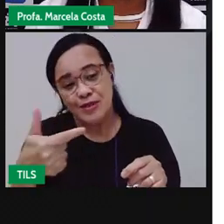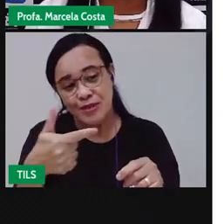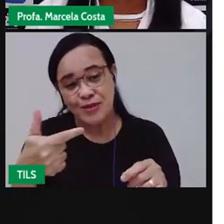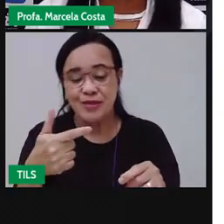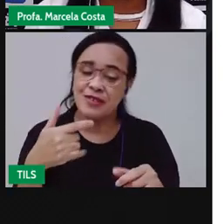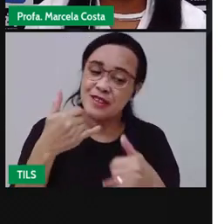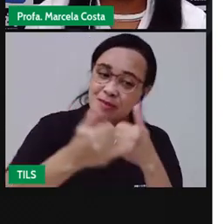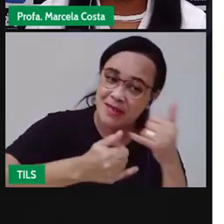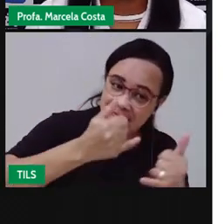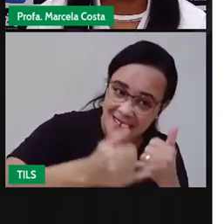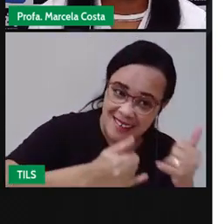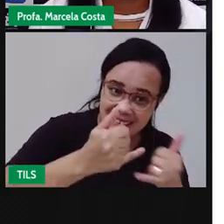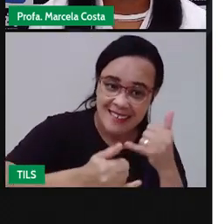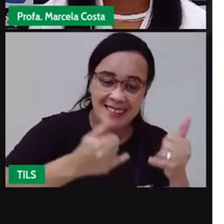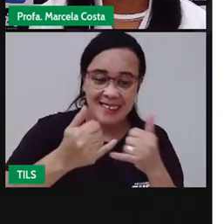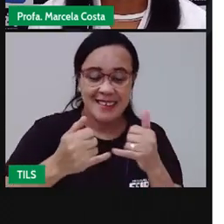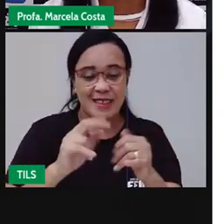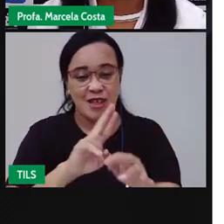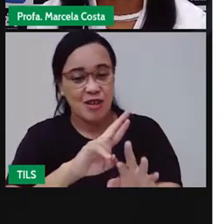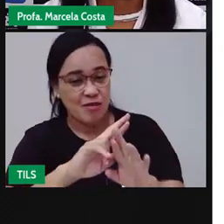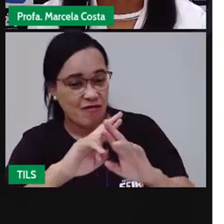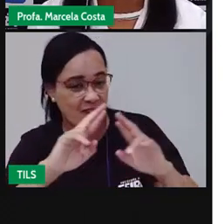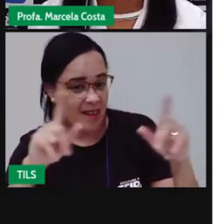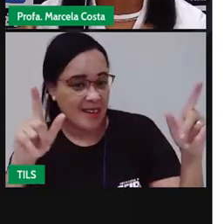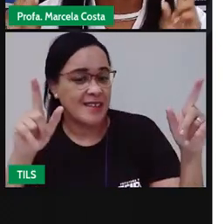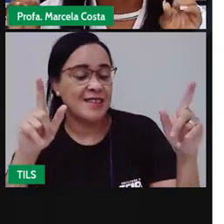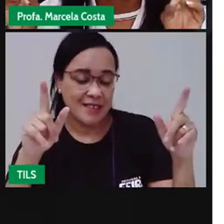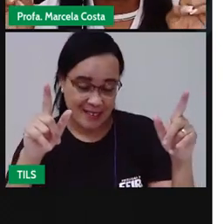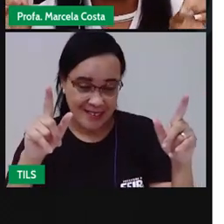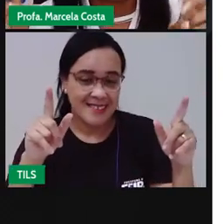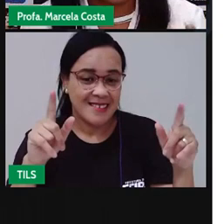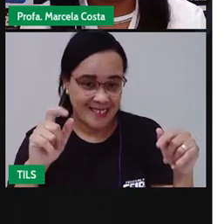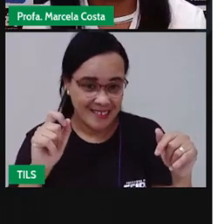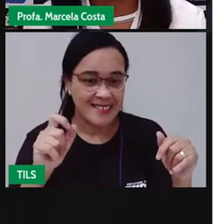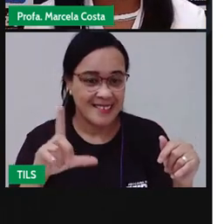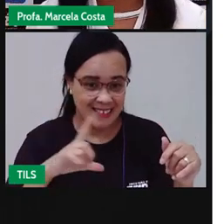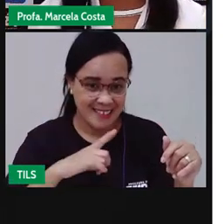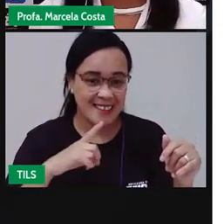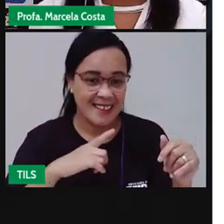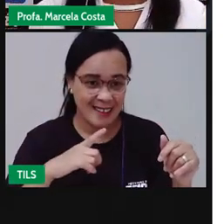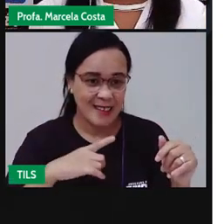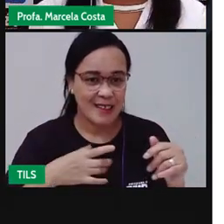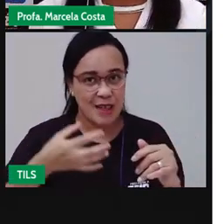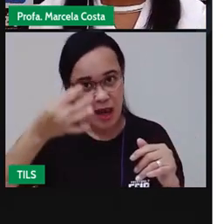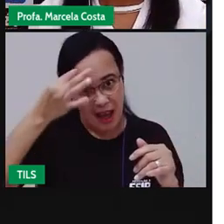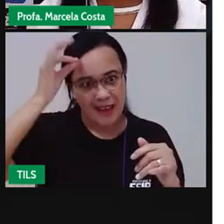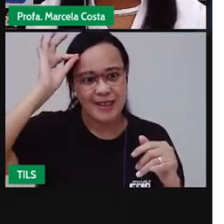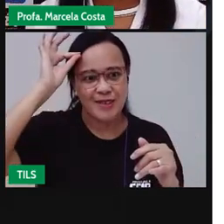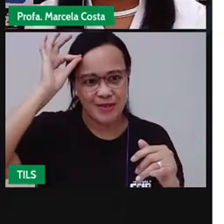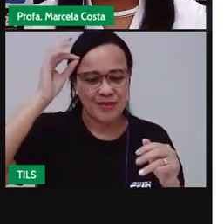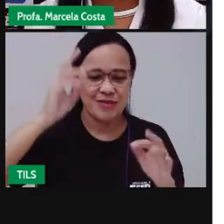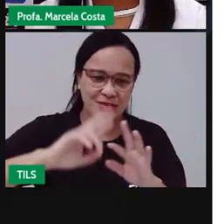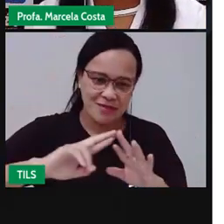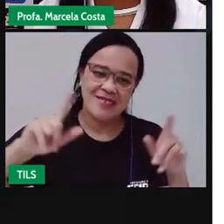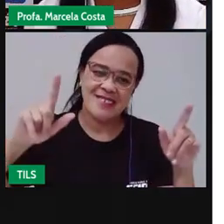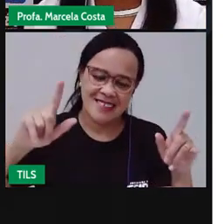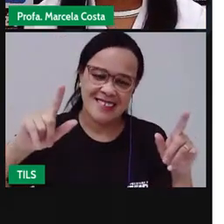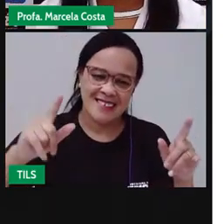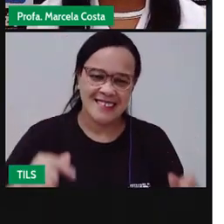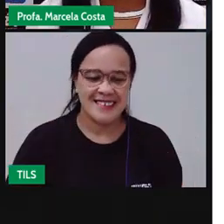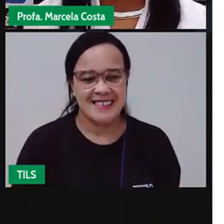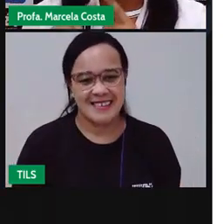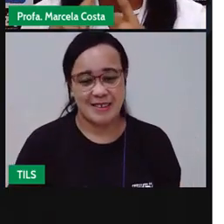tem um nome diferente do nome formal, do nome que os adultos costumam chamar. Por exemplo,